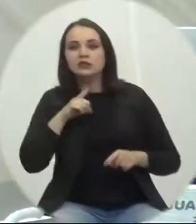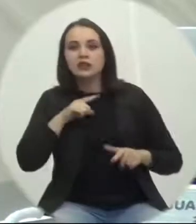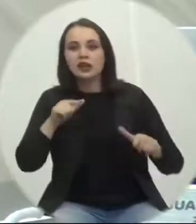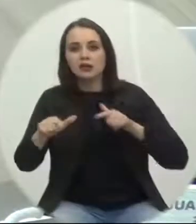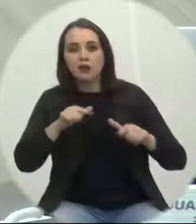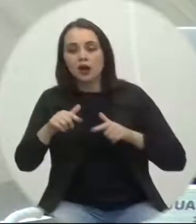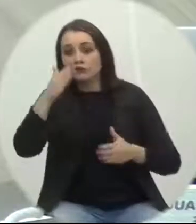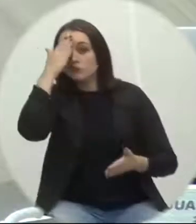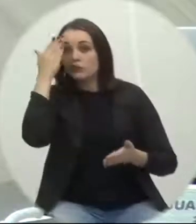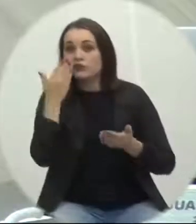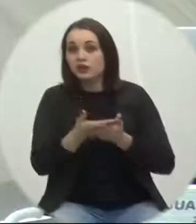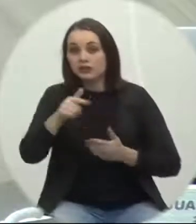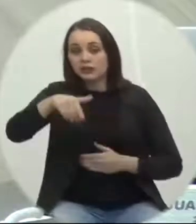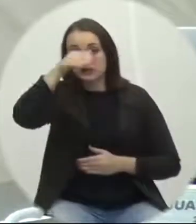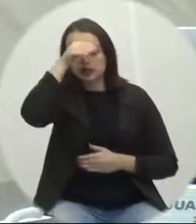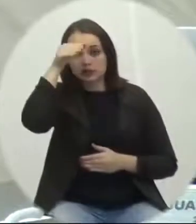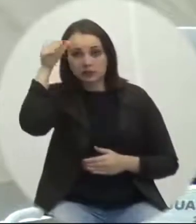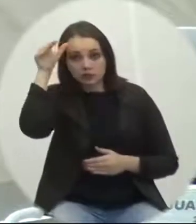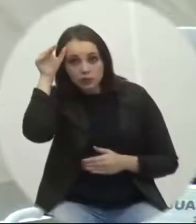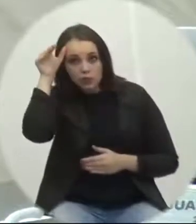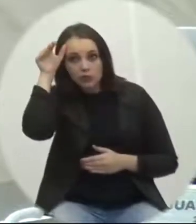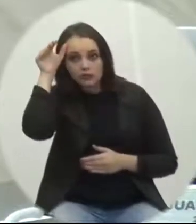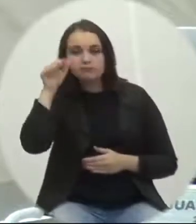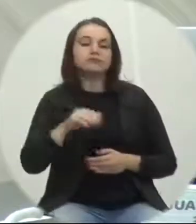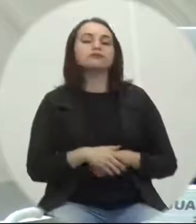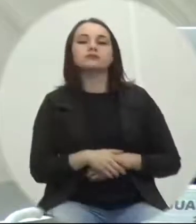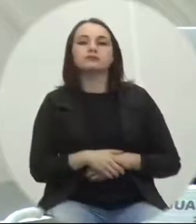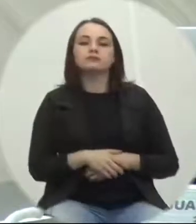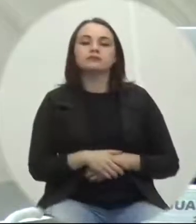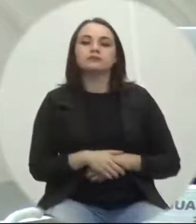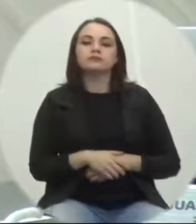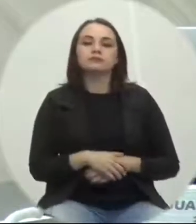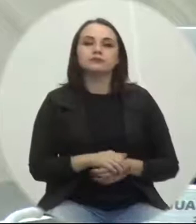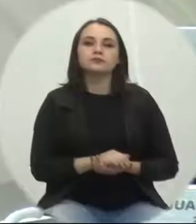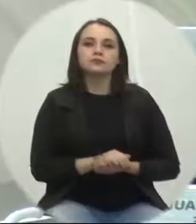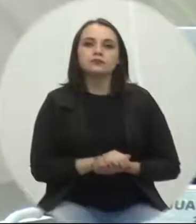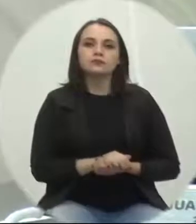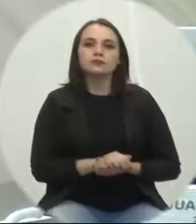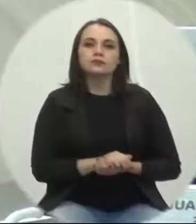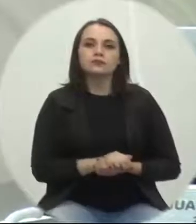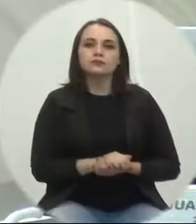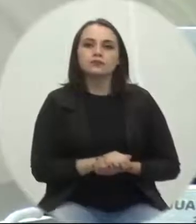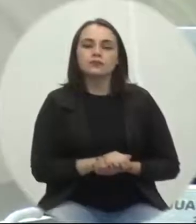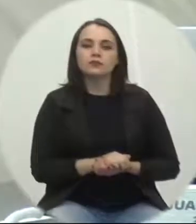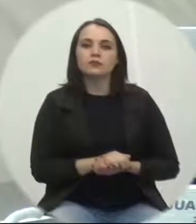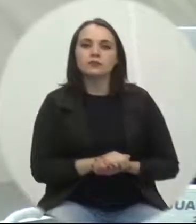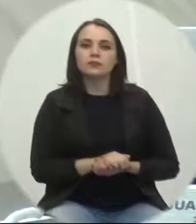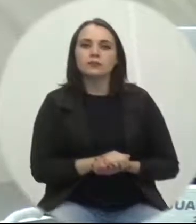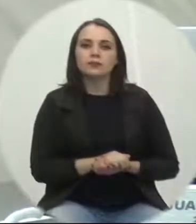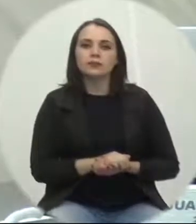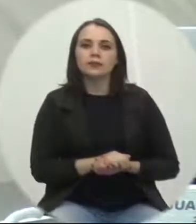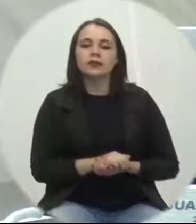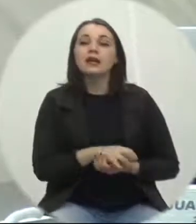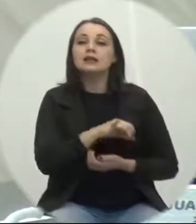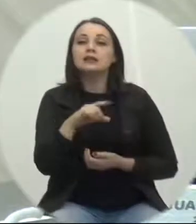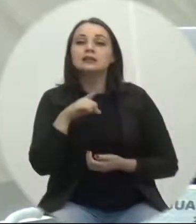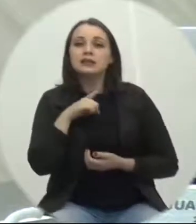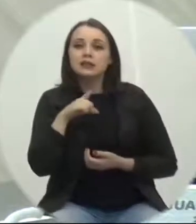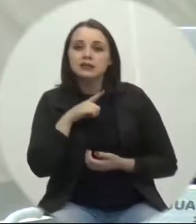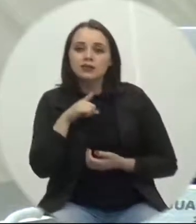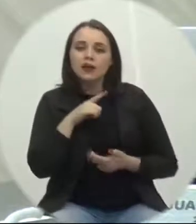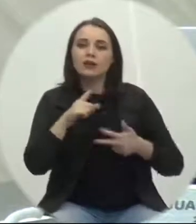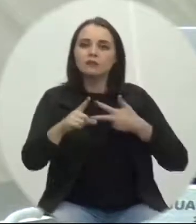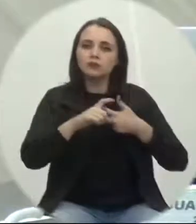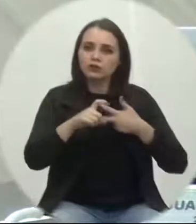havendo regulamentação ou protocolo que segure o cumprimento da Lei 7.444-2019, há disposição do Poder